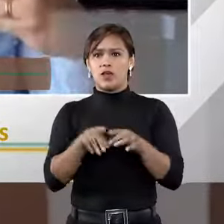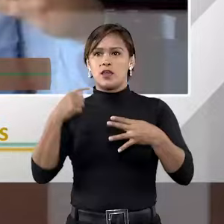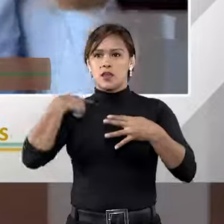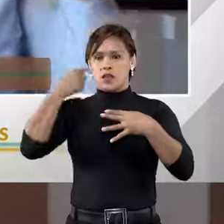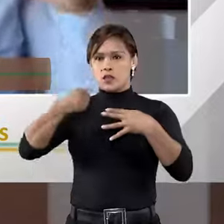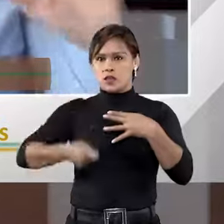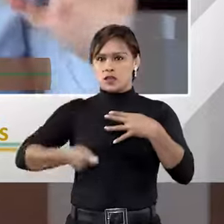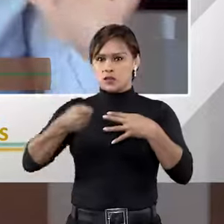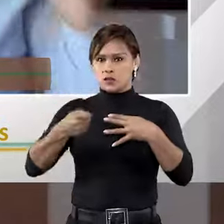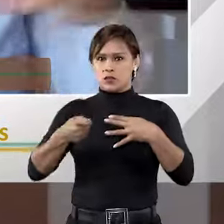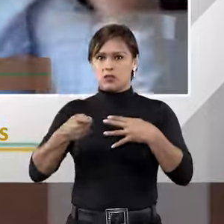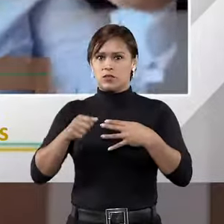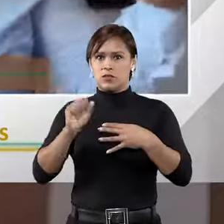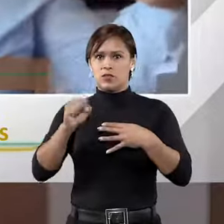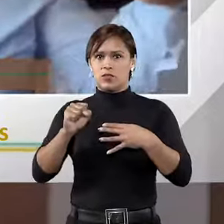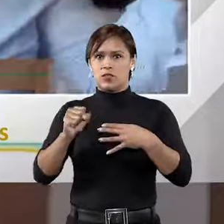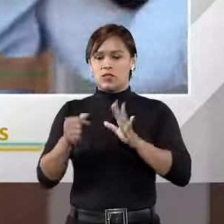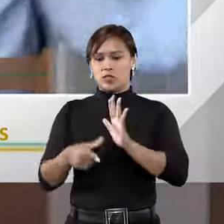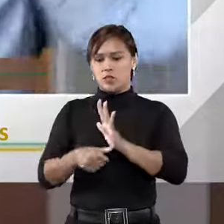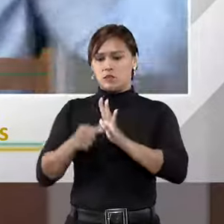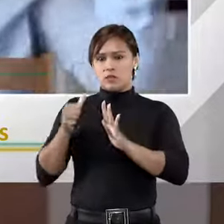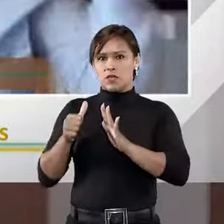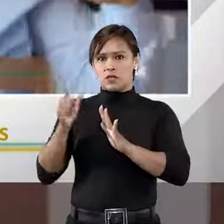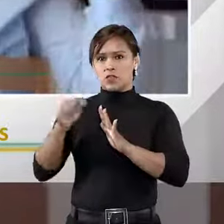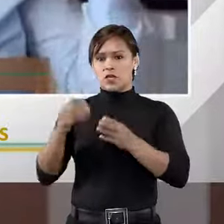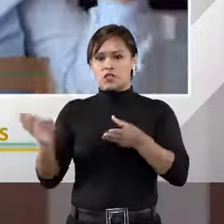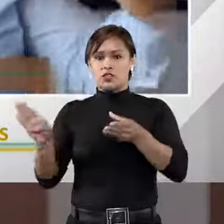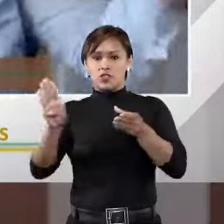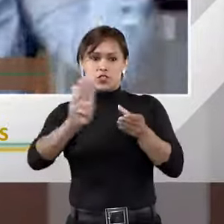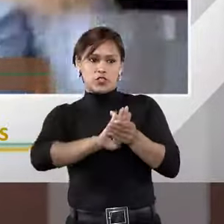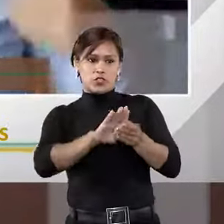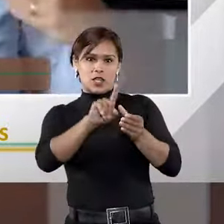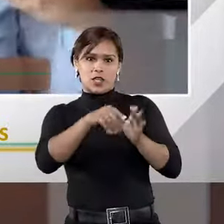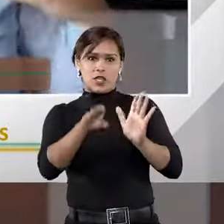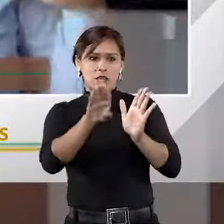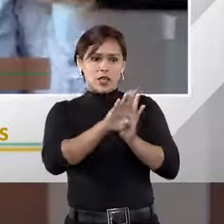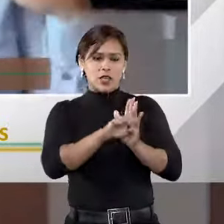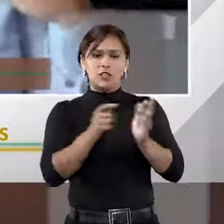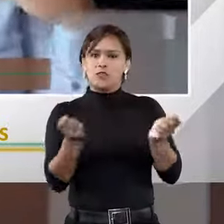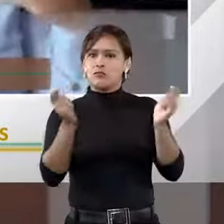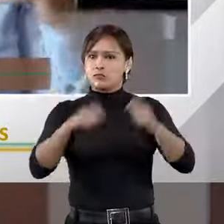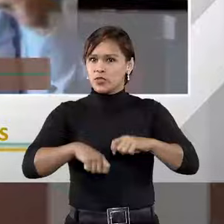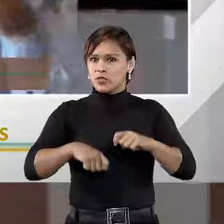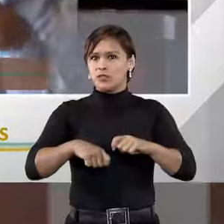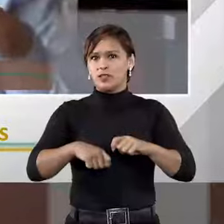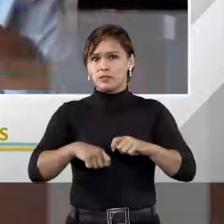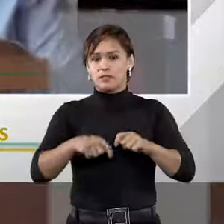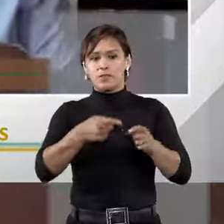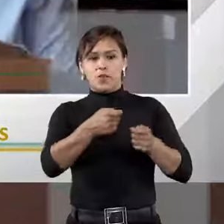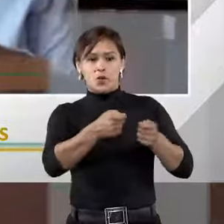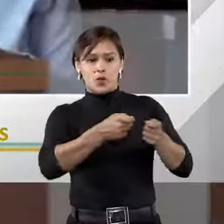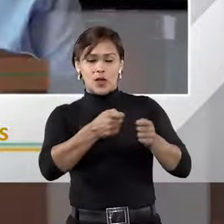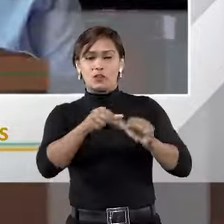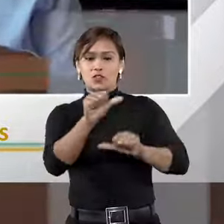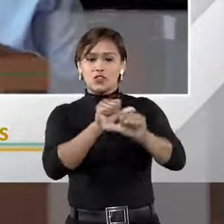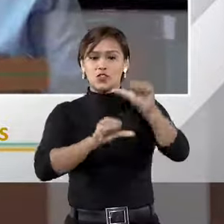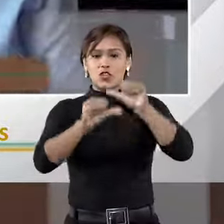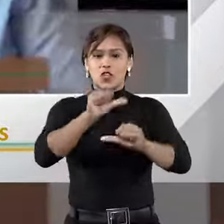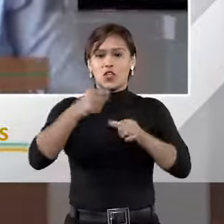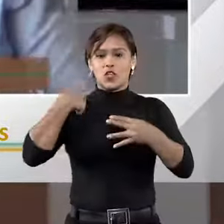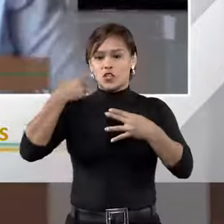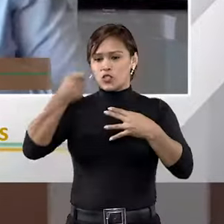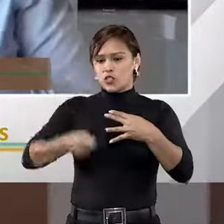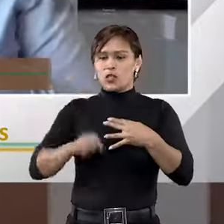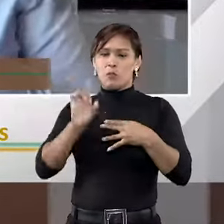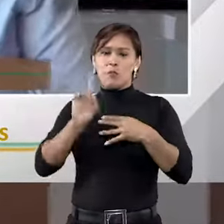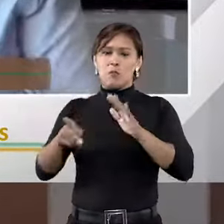juiz a priori, as causas chegam para ele, ele já é a condição de juiz, o árbitro não. O árbitro se torna juiz e só juiz